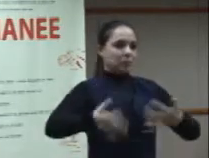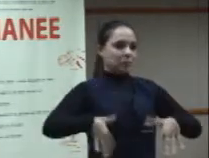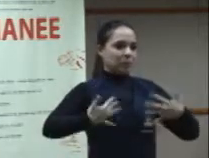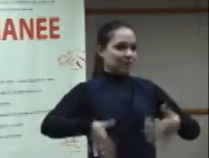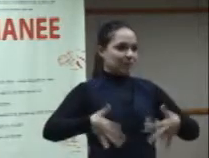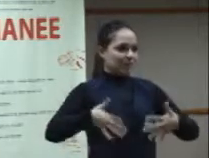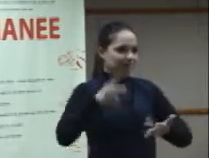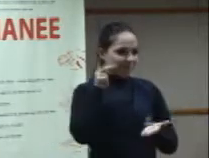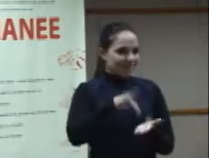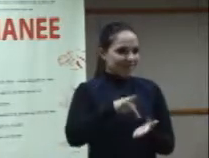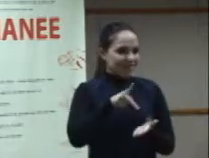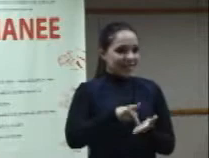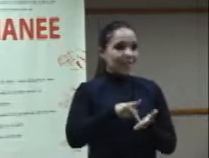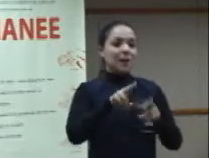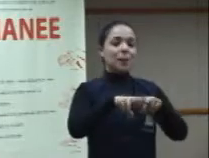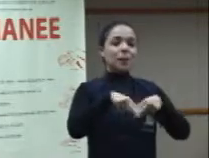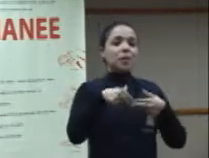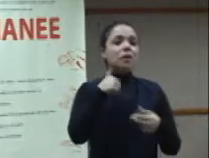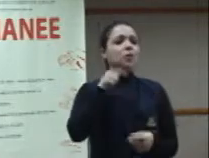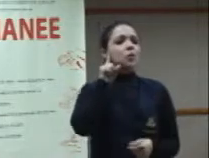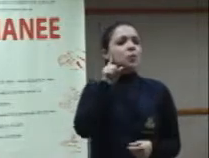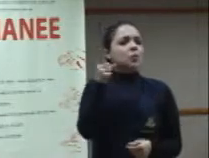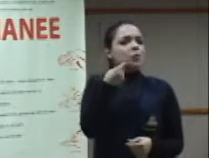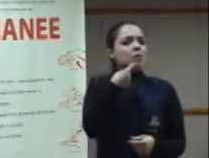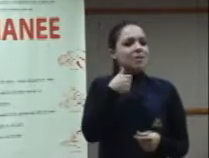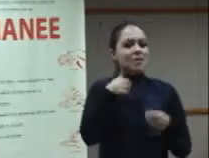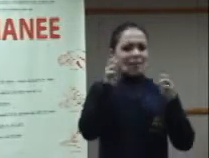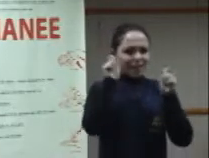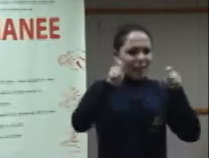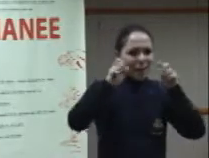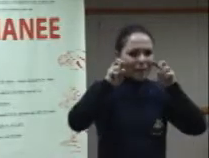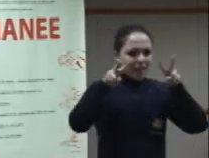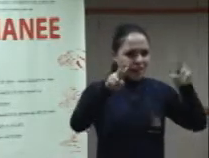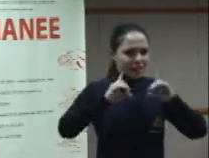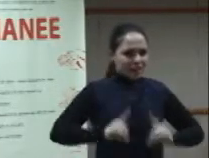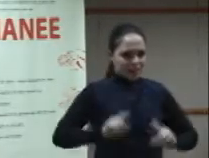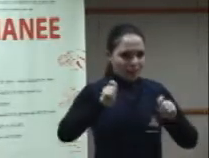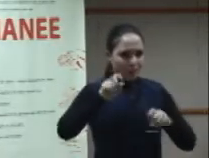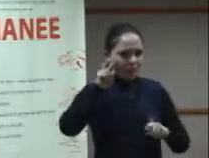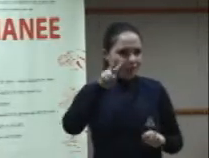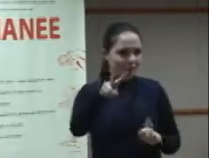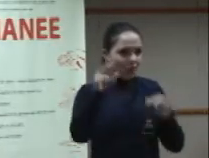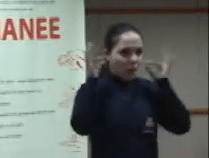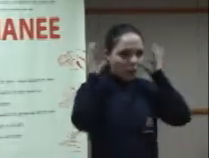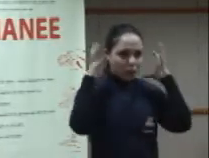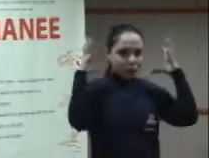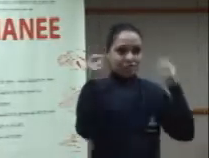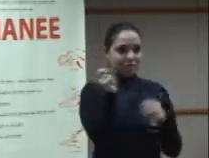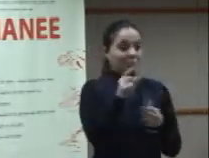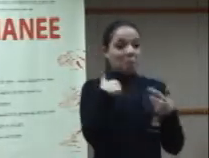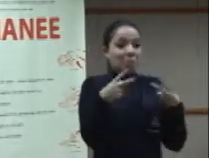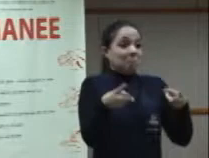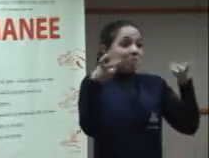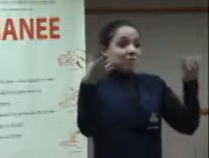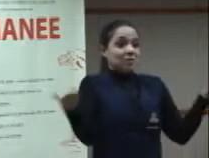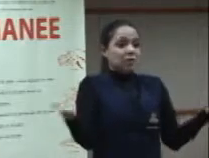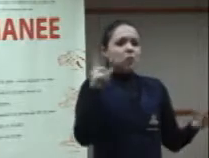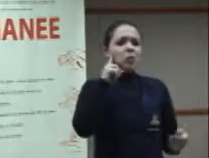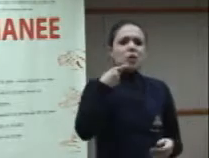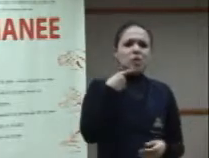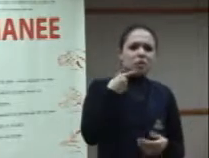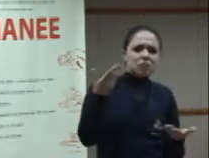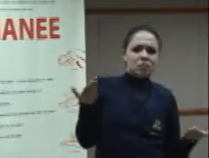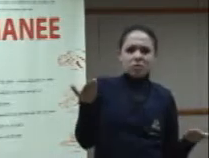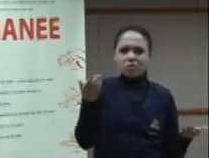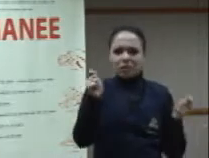Como a surdez é uma diferença que não é vista, logo, ela é ignorada. Porque, às vezes, o surdo não é sequer